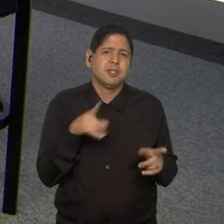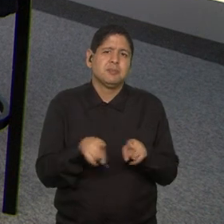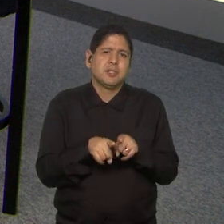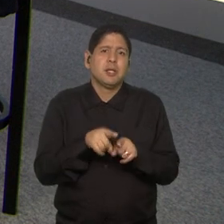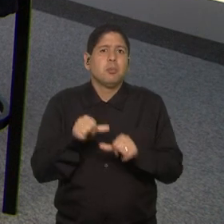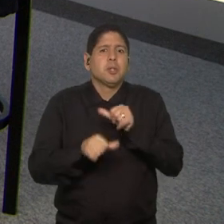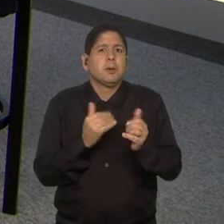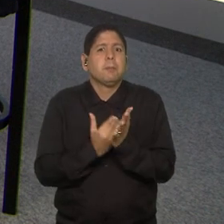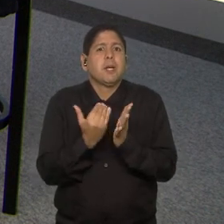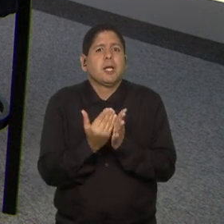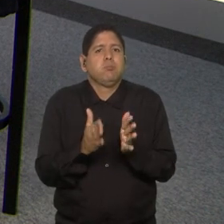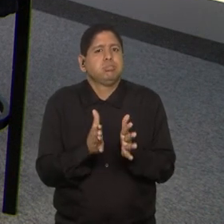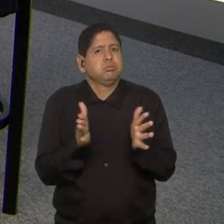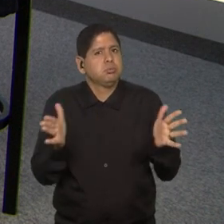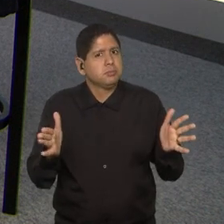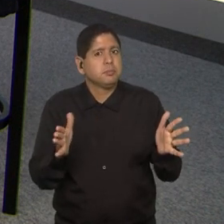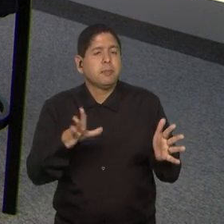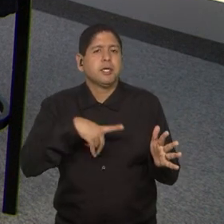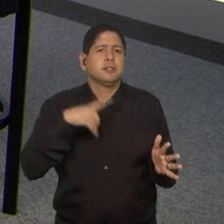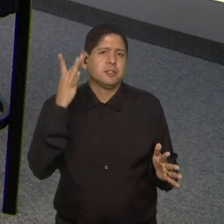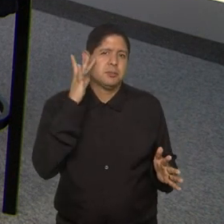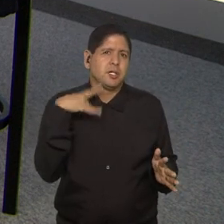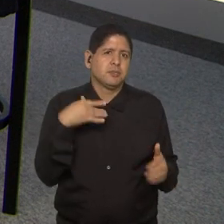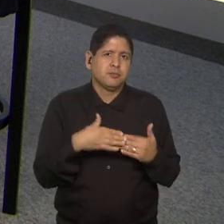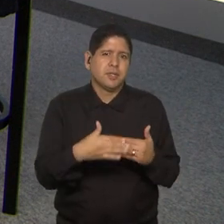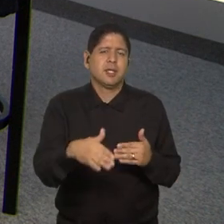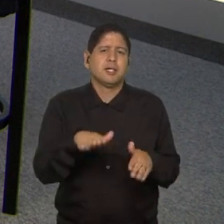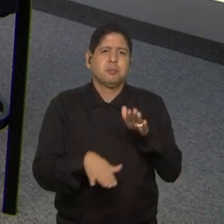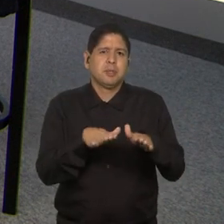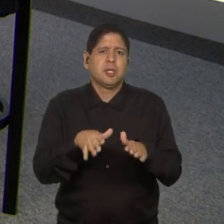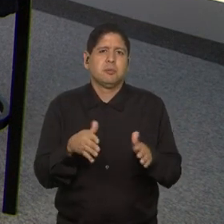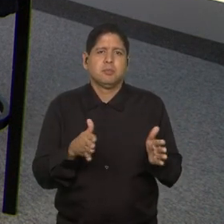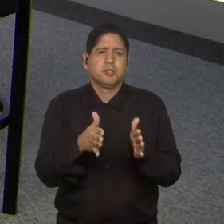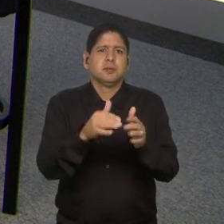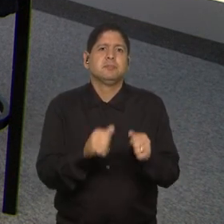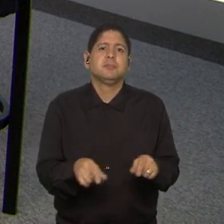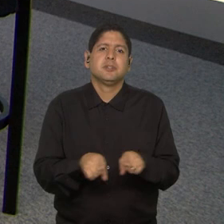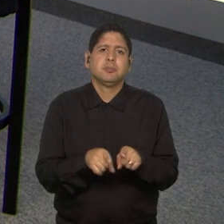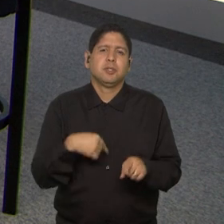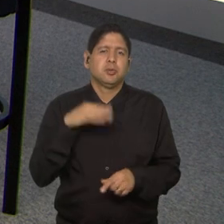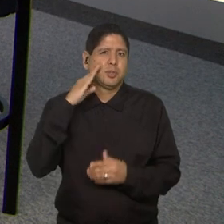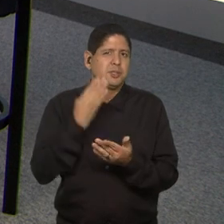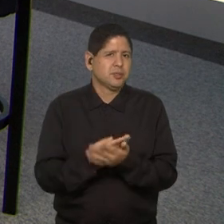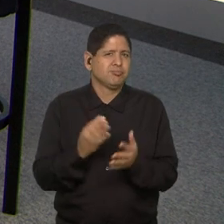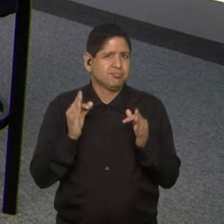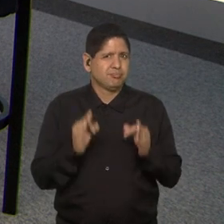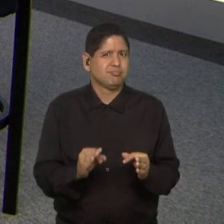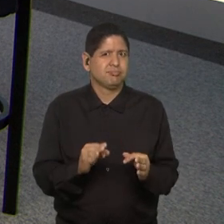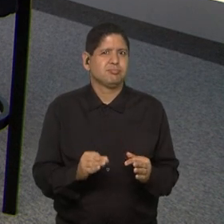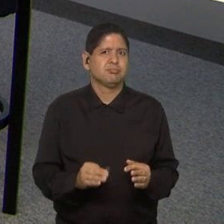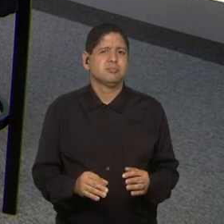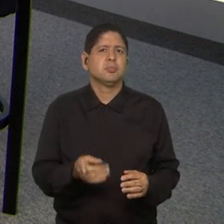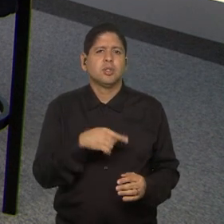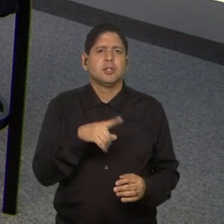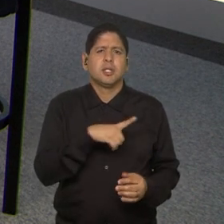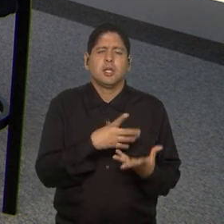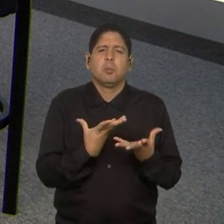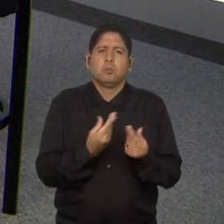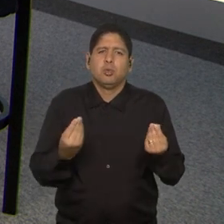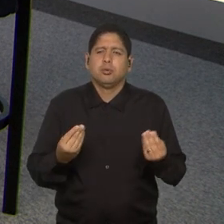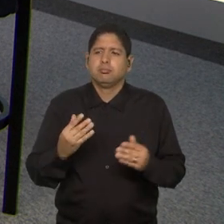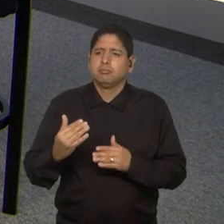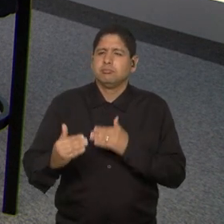mais amplas. Mas eu acho que a gente está caminhando para isso e eu acredito super que temos muitos